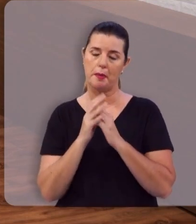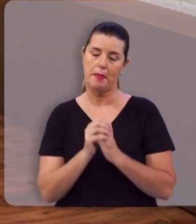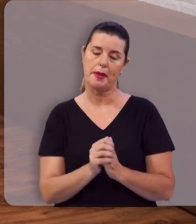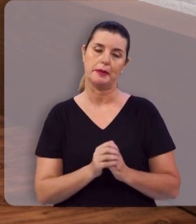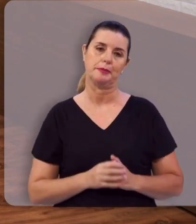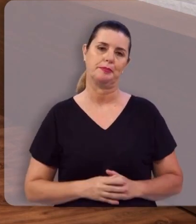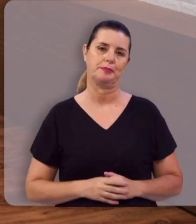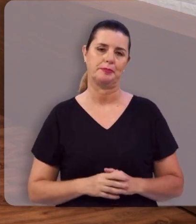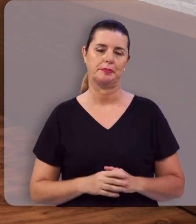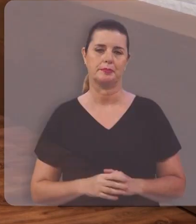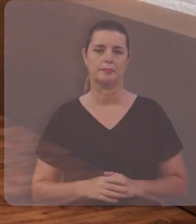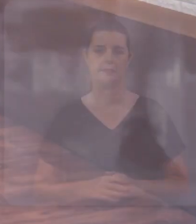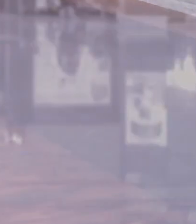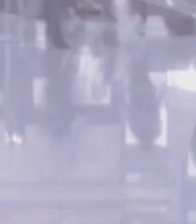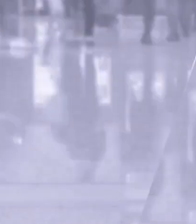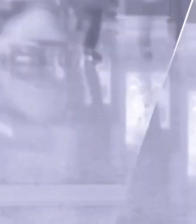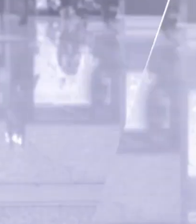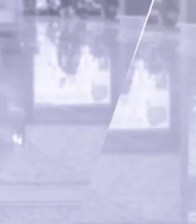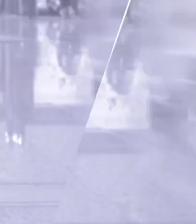Amém.